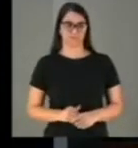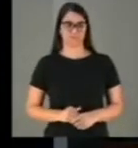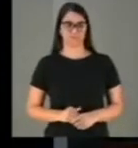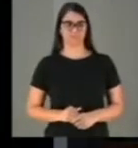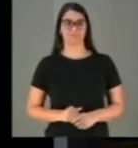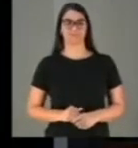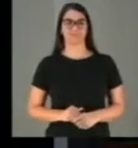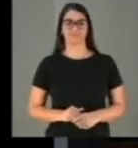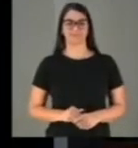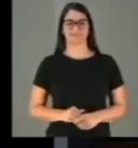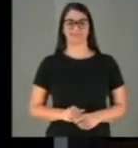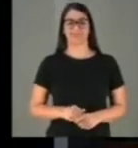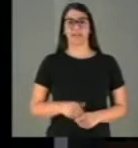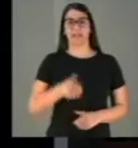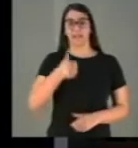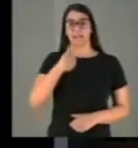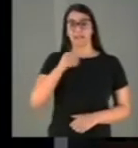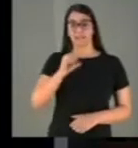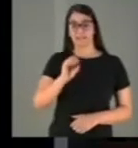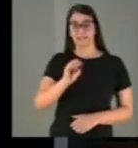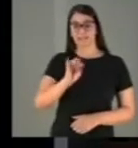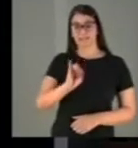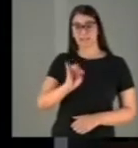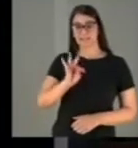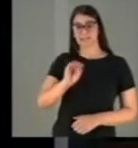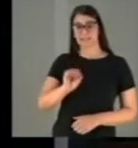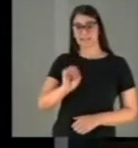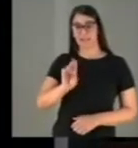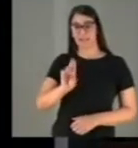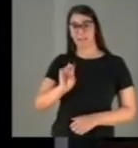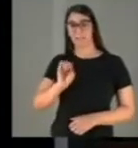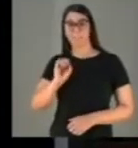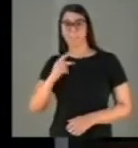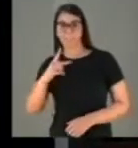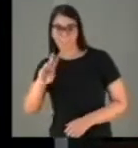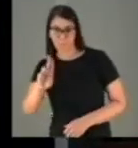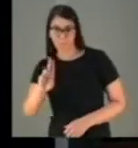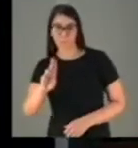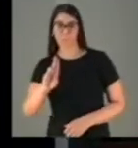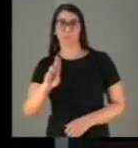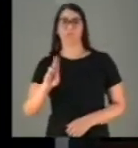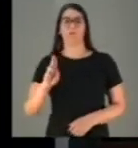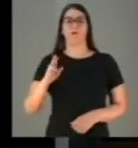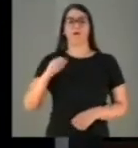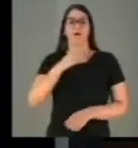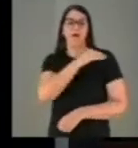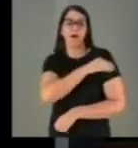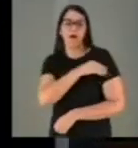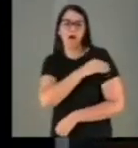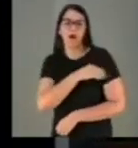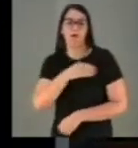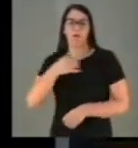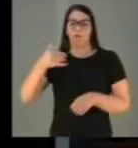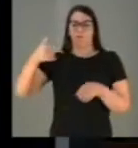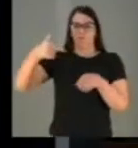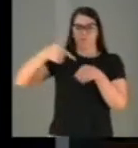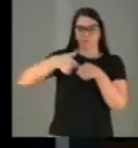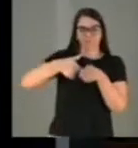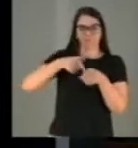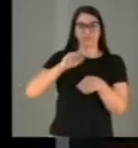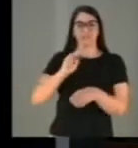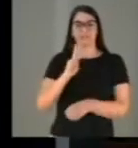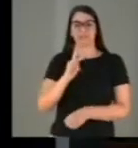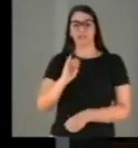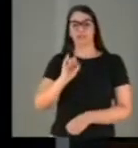pelo menos 10 Itaipus de potencial de energia offshore, etanol, biodiesel, hidrogênio